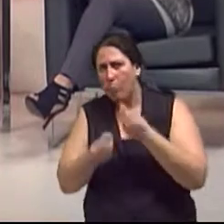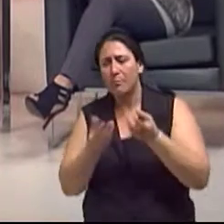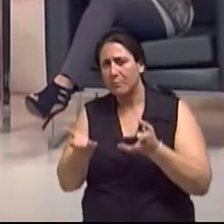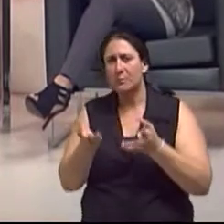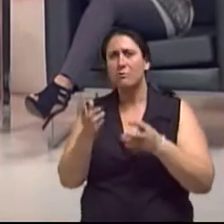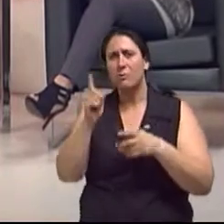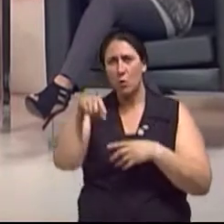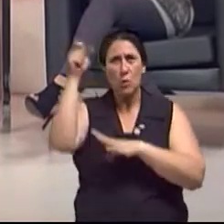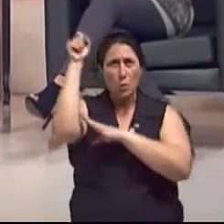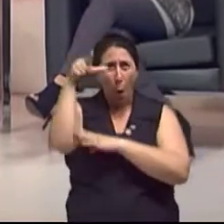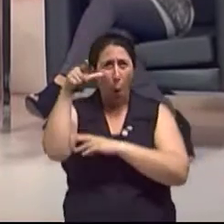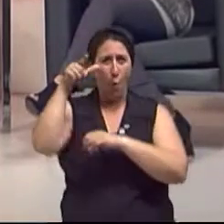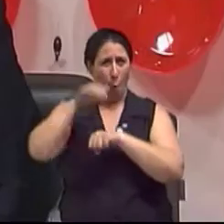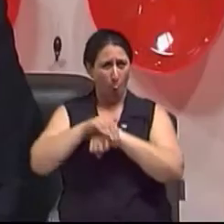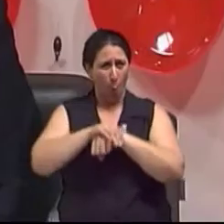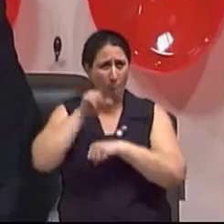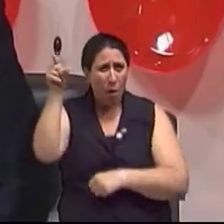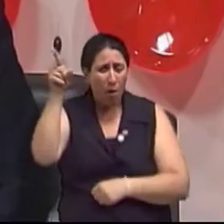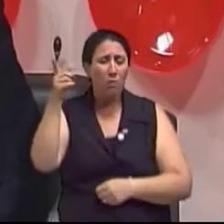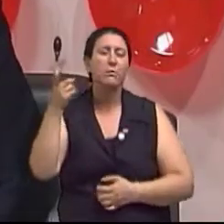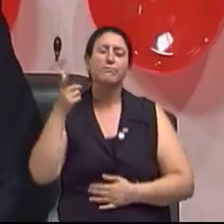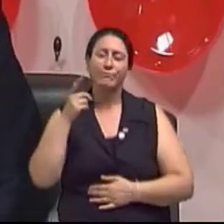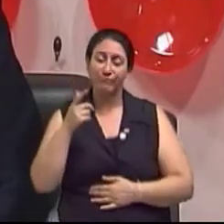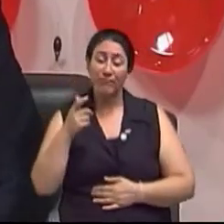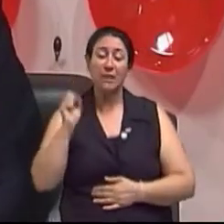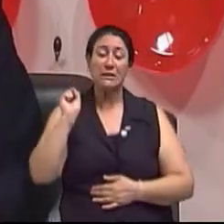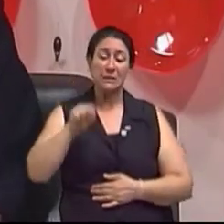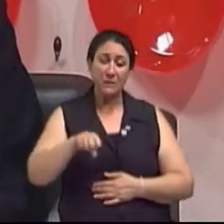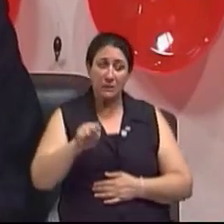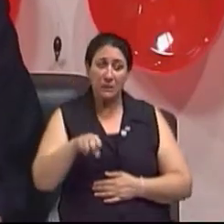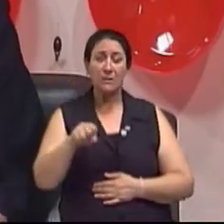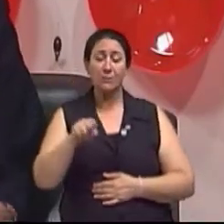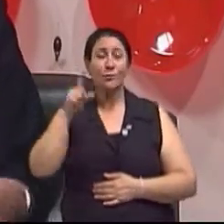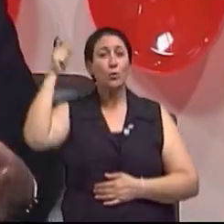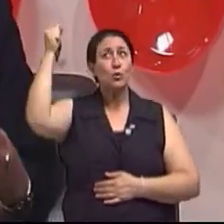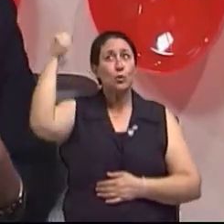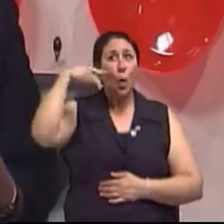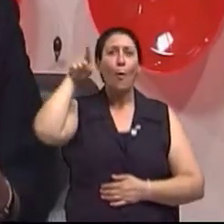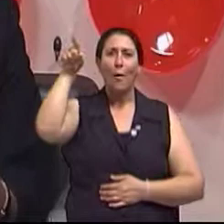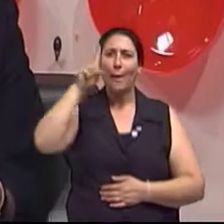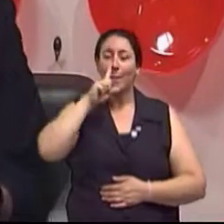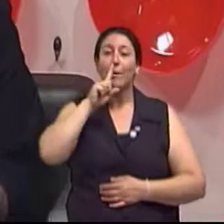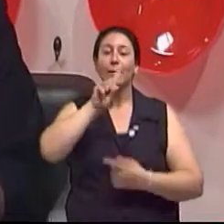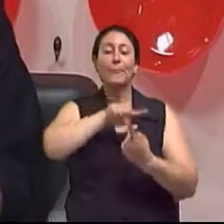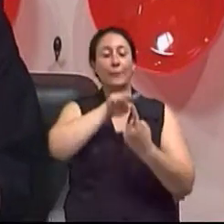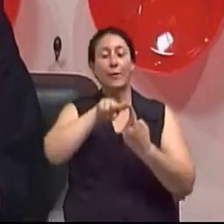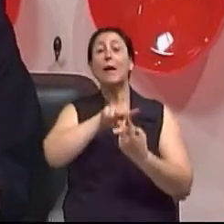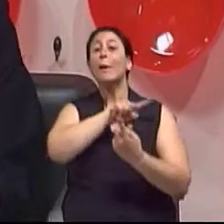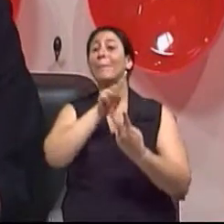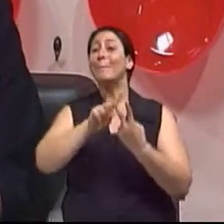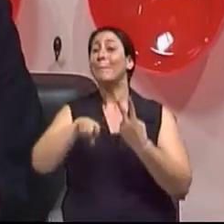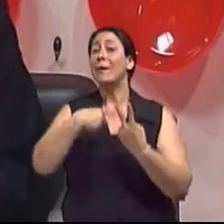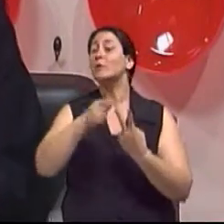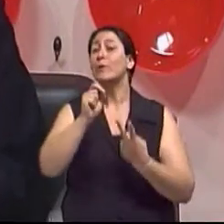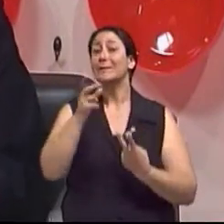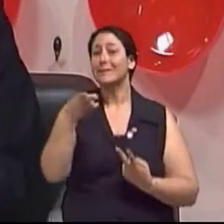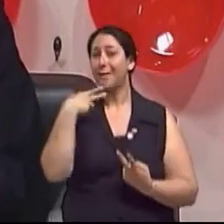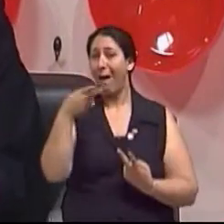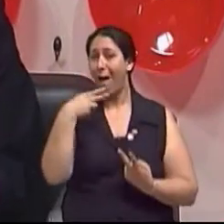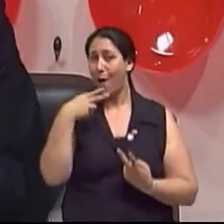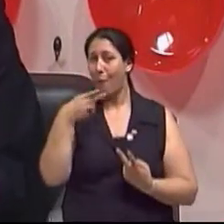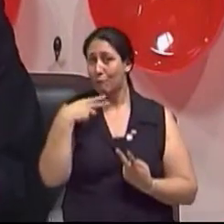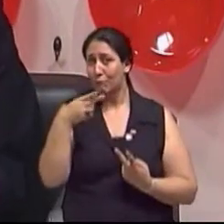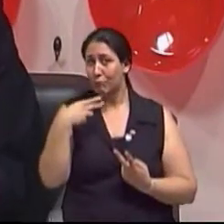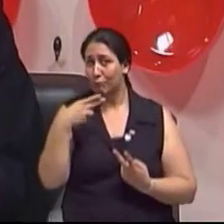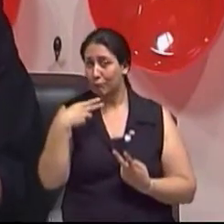O sol é o vilão? É um dos grandes vilões, não é? Associado com o cigarro. Ah, olha aqui, gente, com o